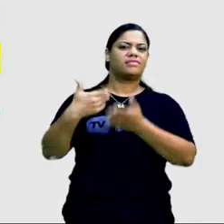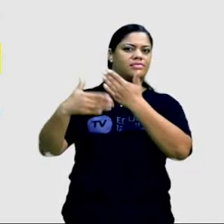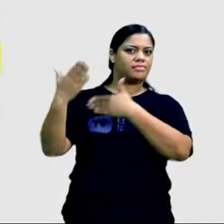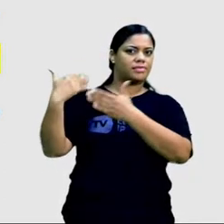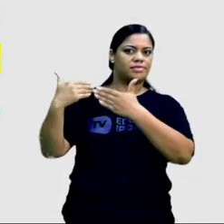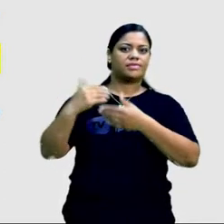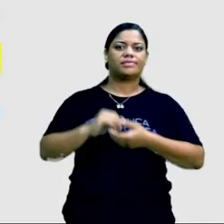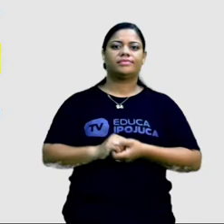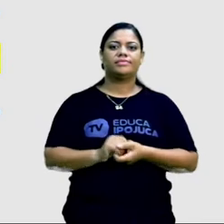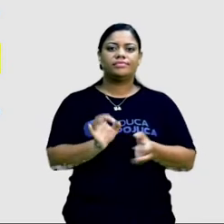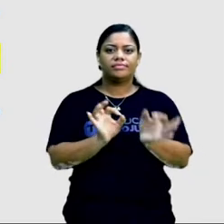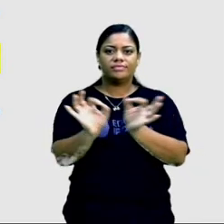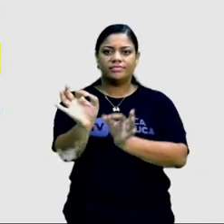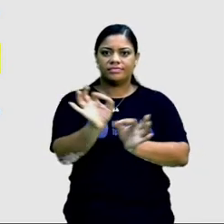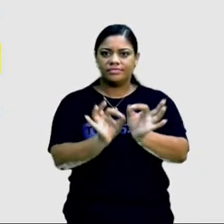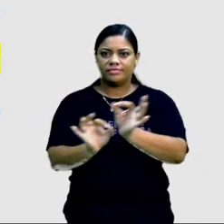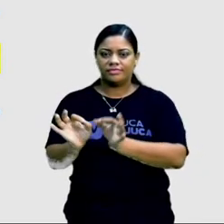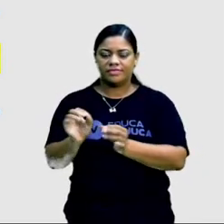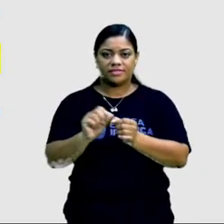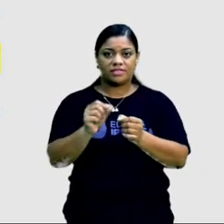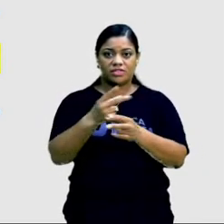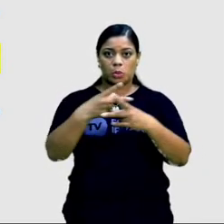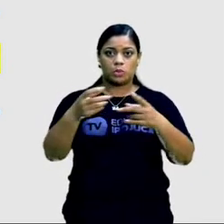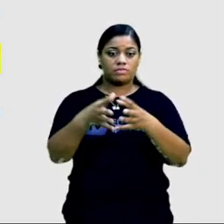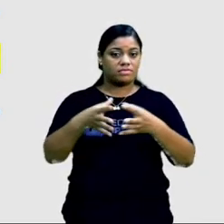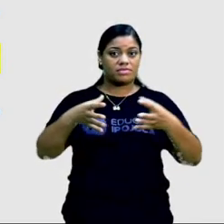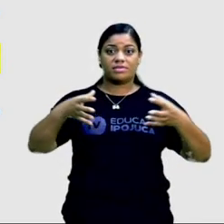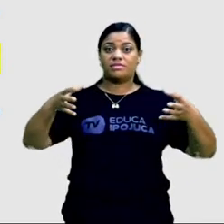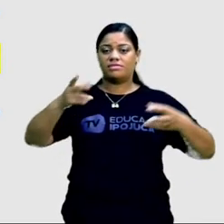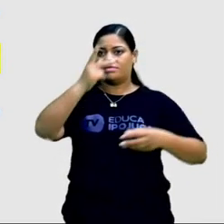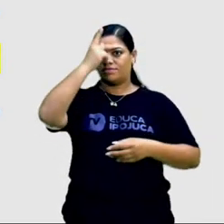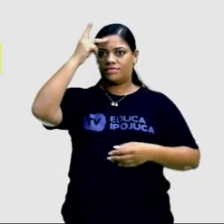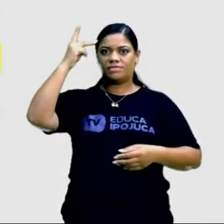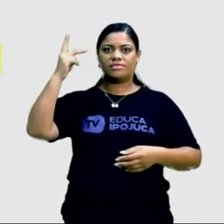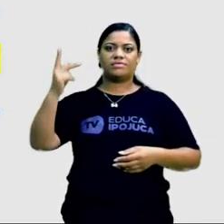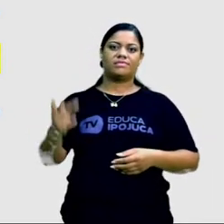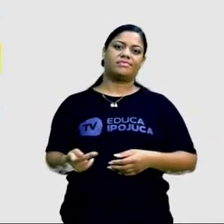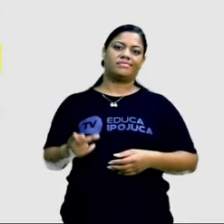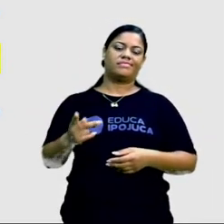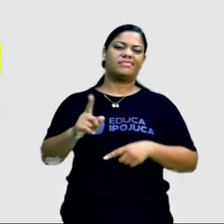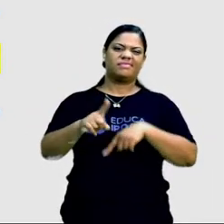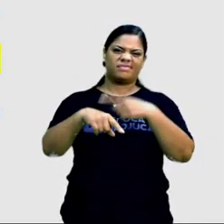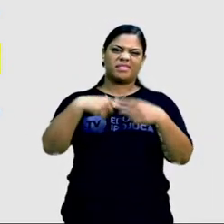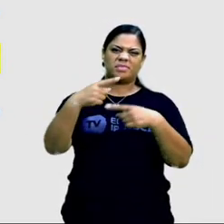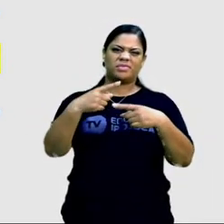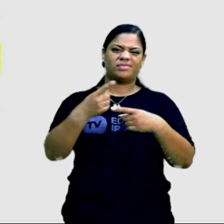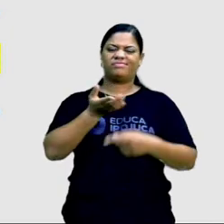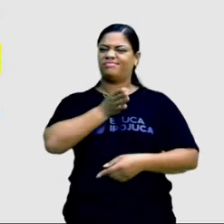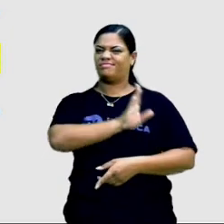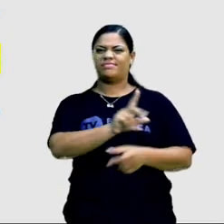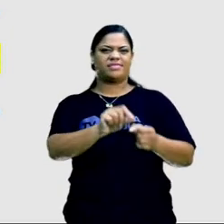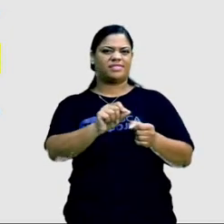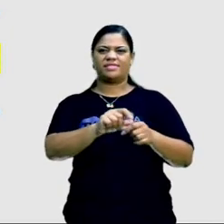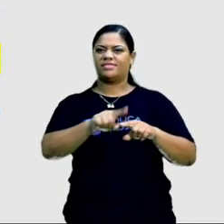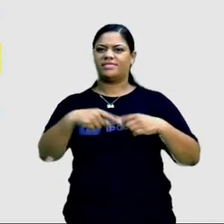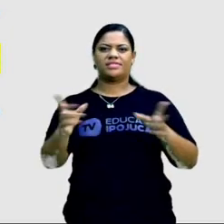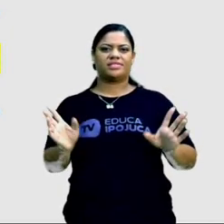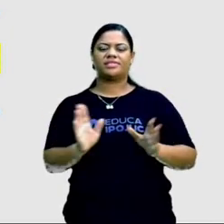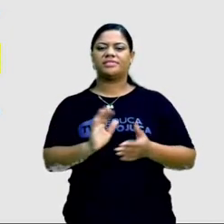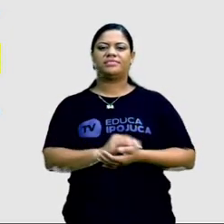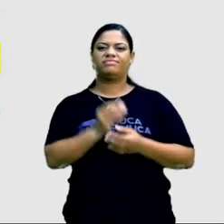Quando se planeja fazer algo muito grande e radical, as pessoas acabam desistindo, explica o cardiologista.